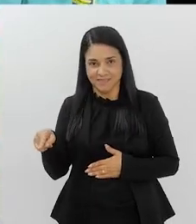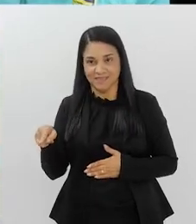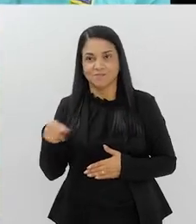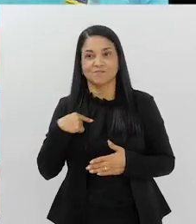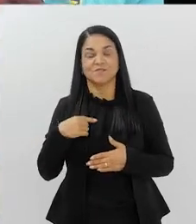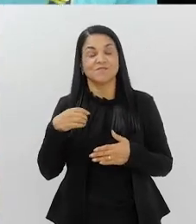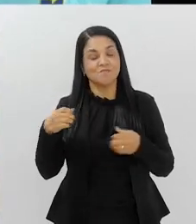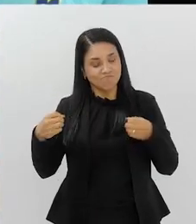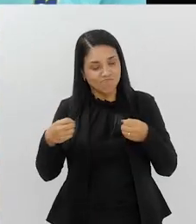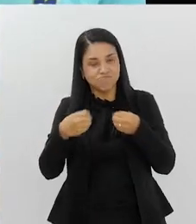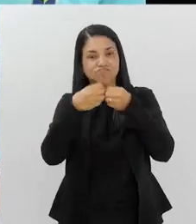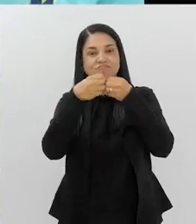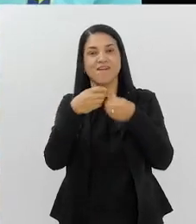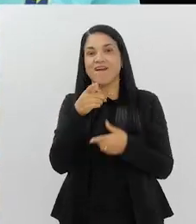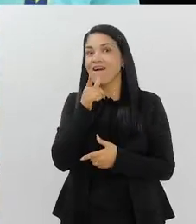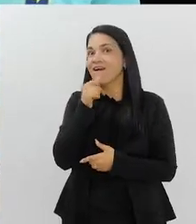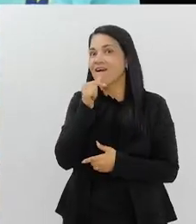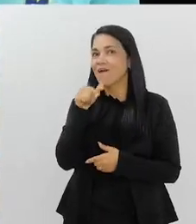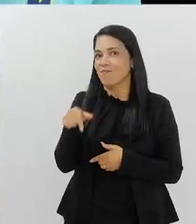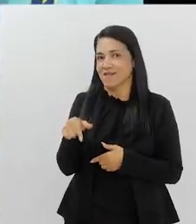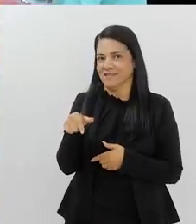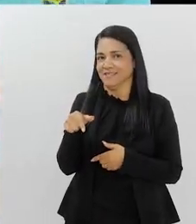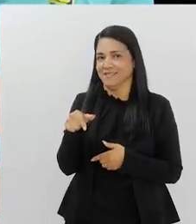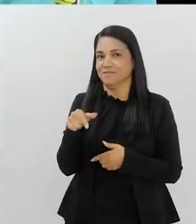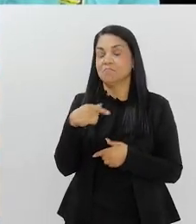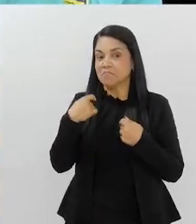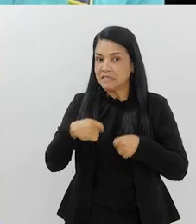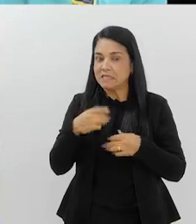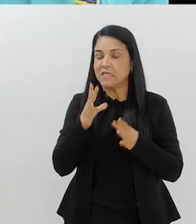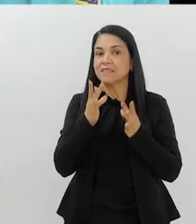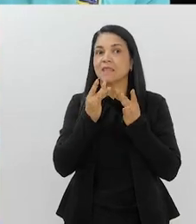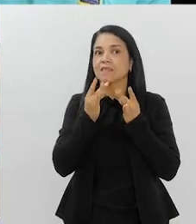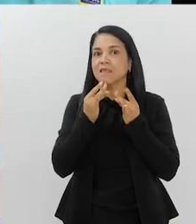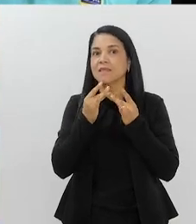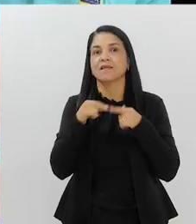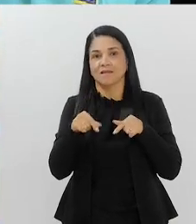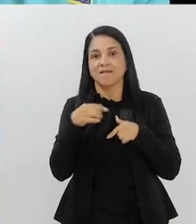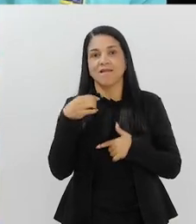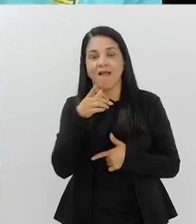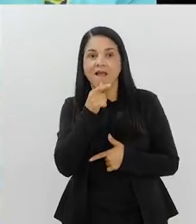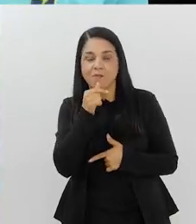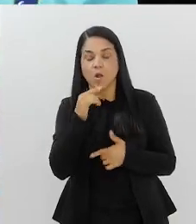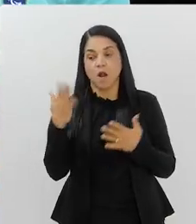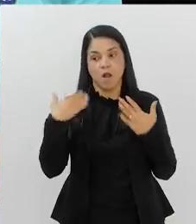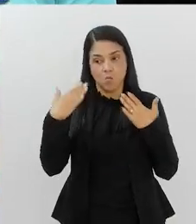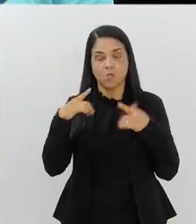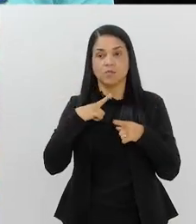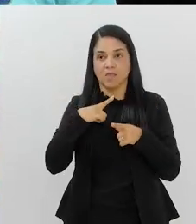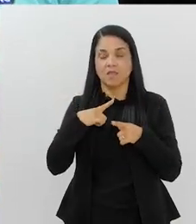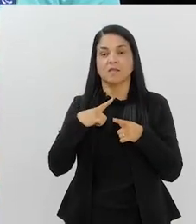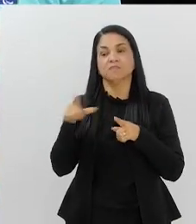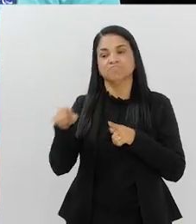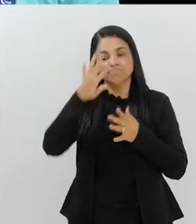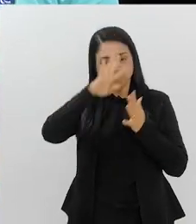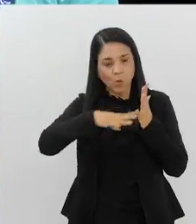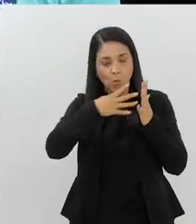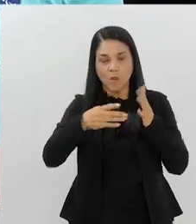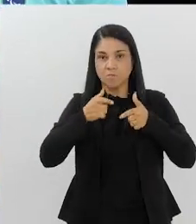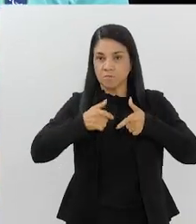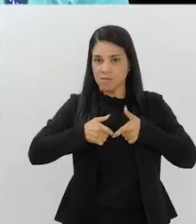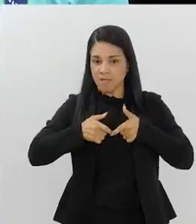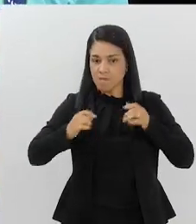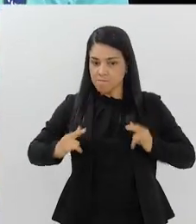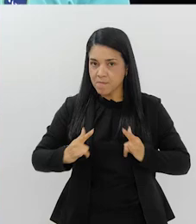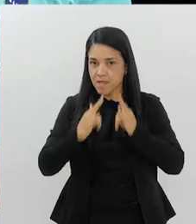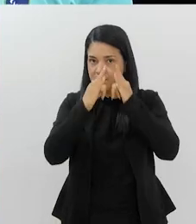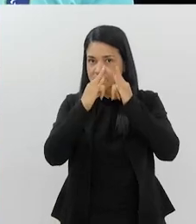e o boteco aqui. Tem que se hidratar mesmo, está fazendo muito calor. E falando do esporte paralímpico, maior quadro de medalhas agora